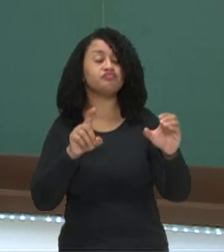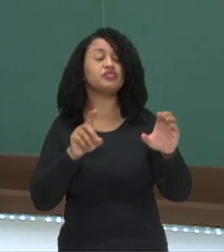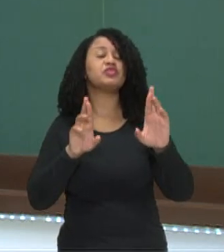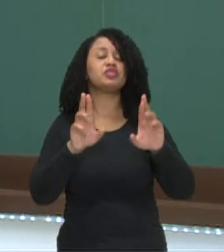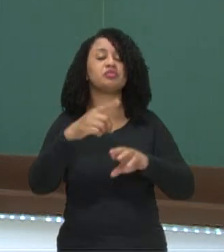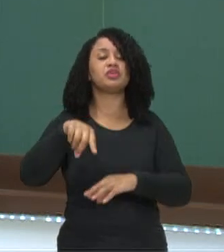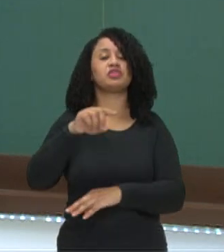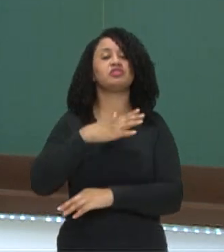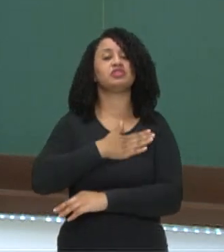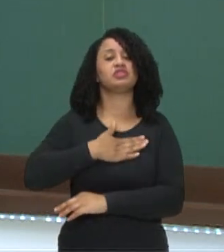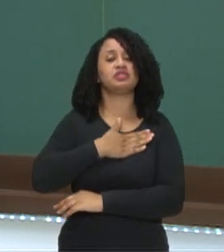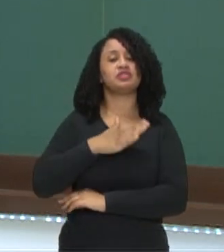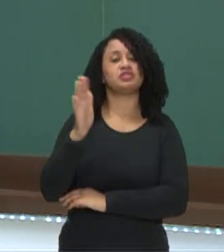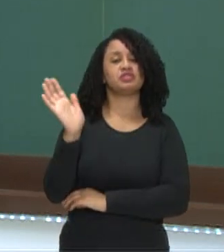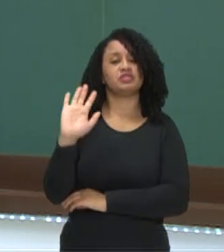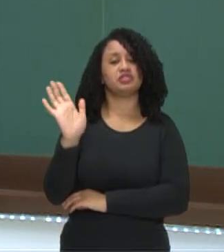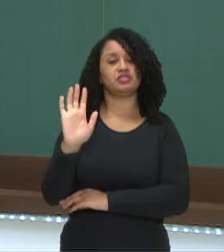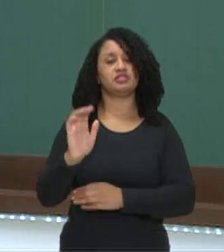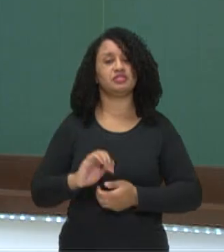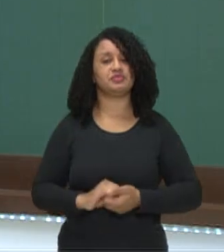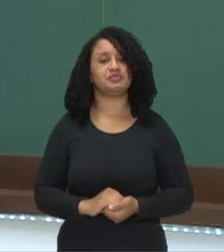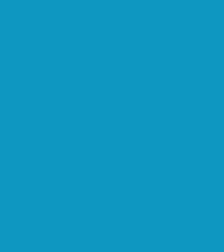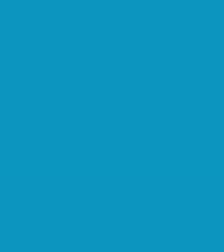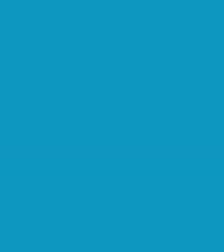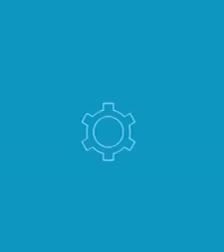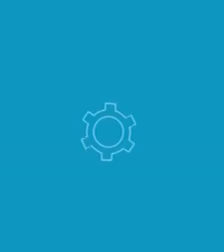Espero que vocês tenham gostado. Até breve!